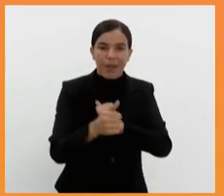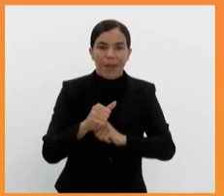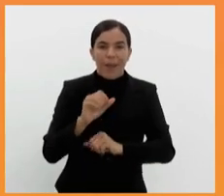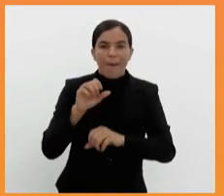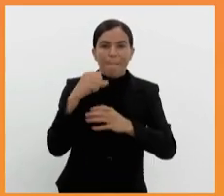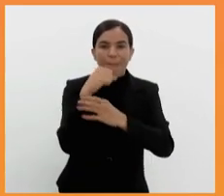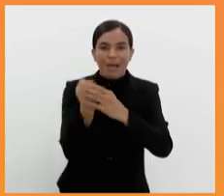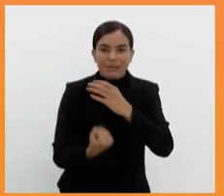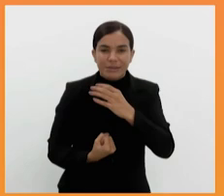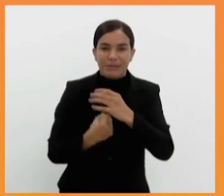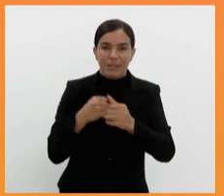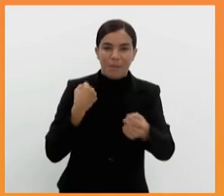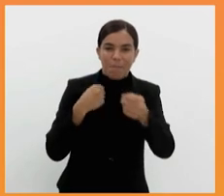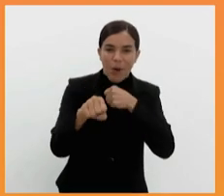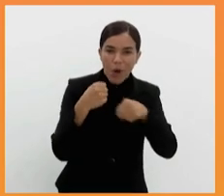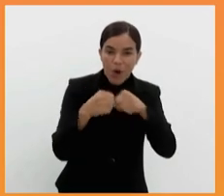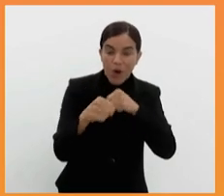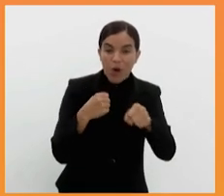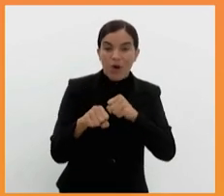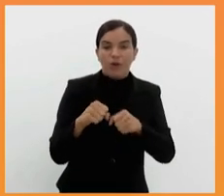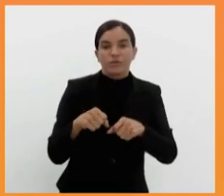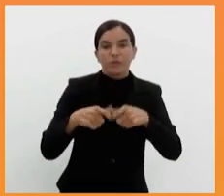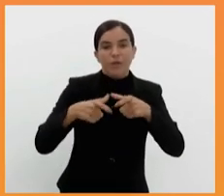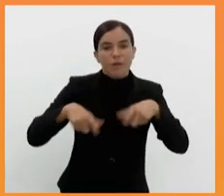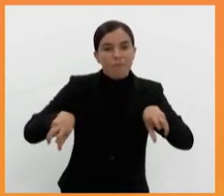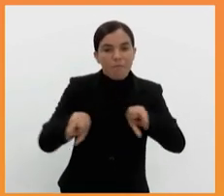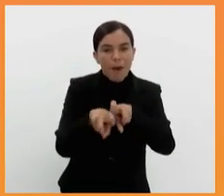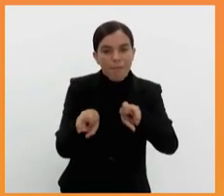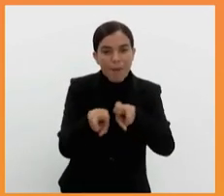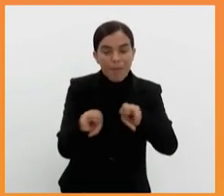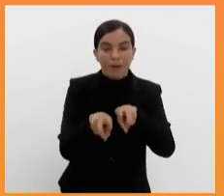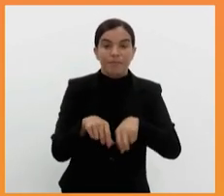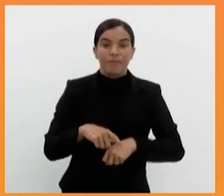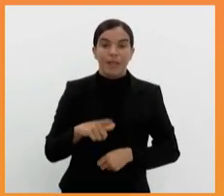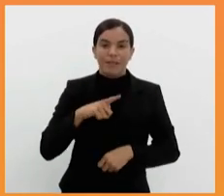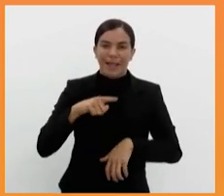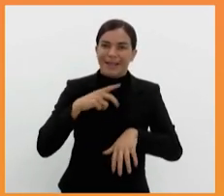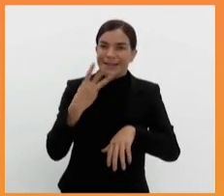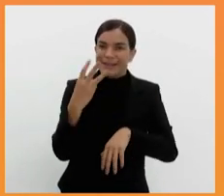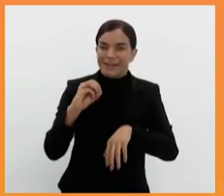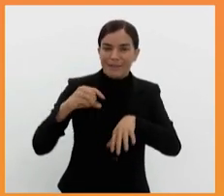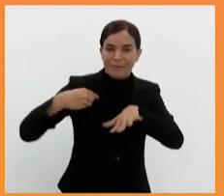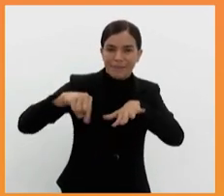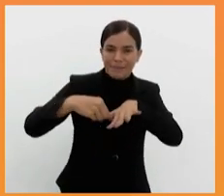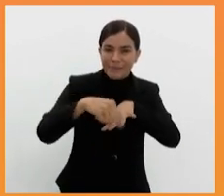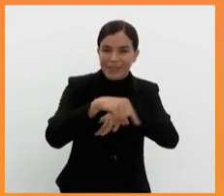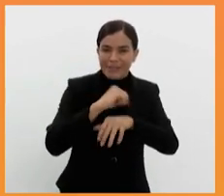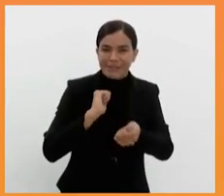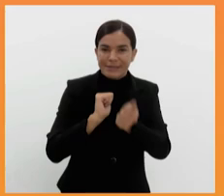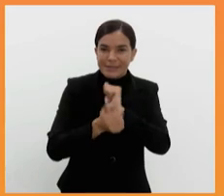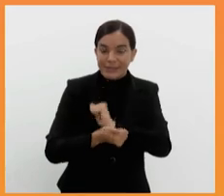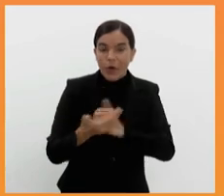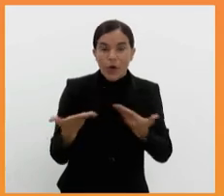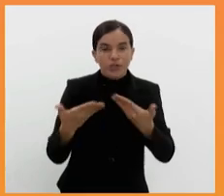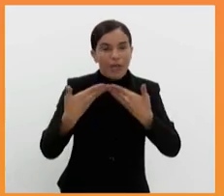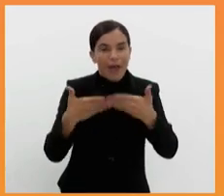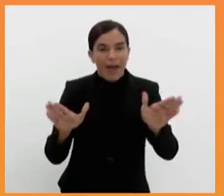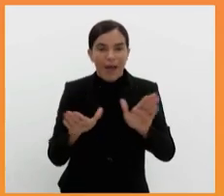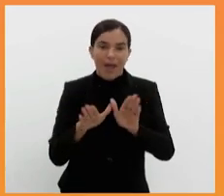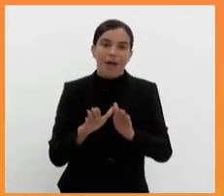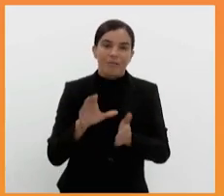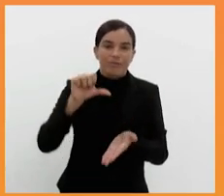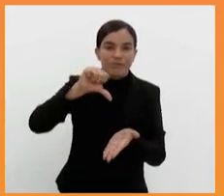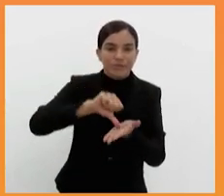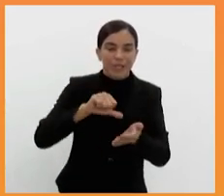basquete, boxe e futebol society, entre 30 modalidades esportivas, abrem hoje no Centro